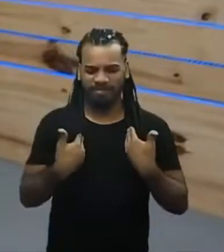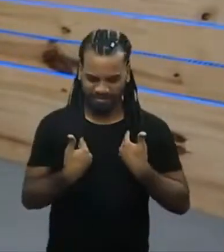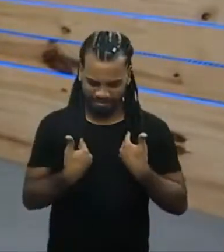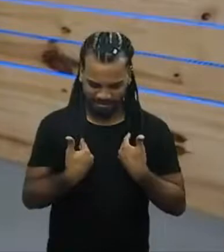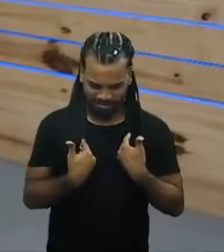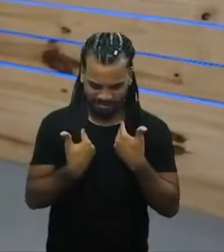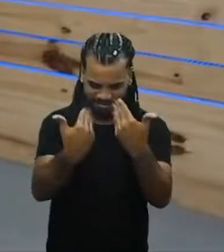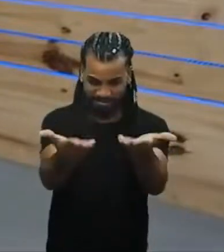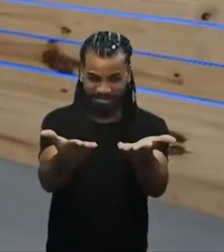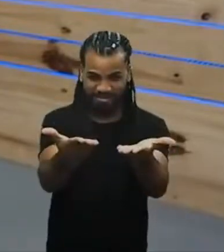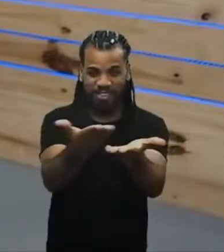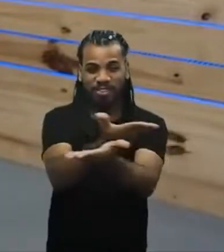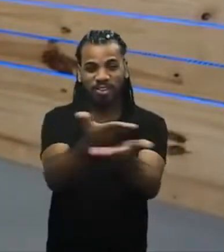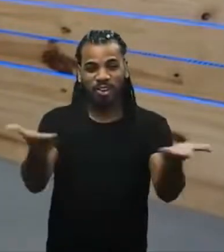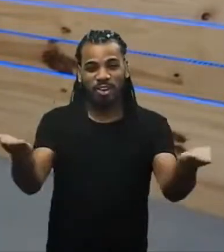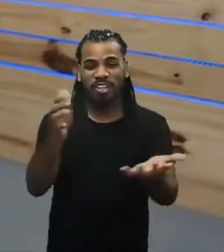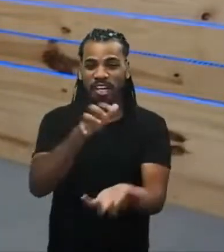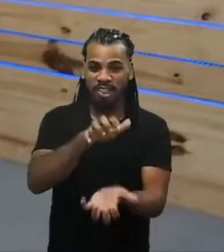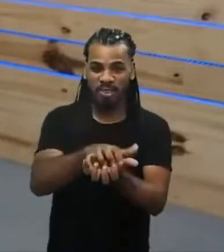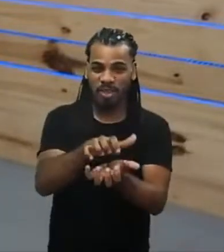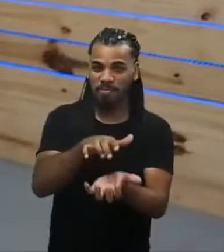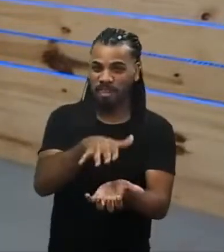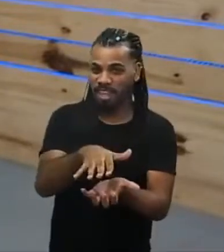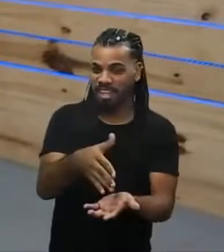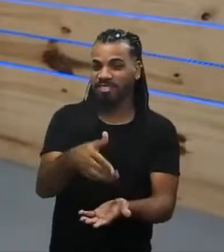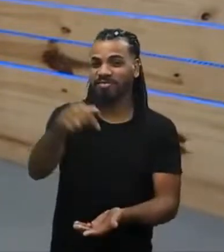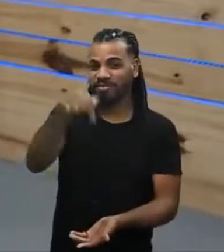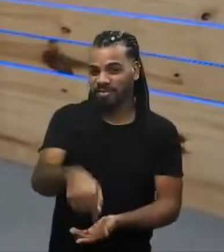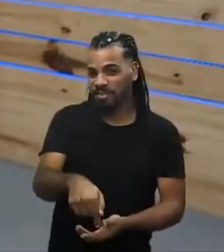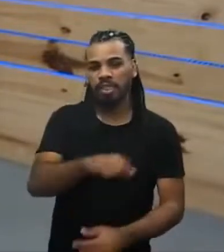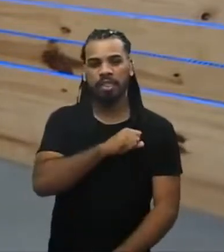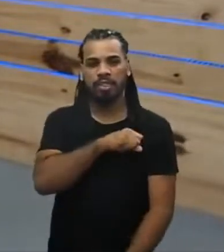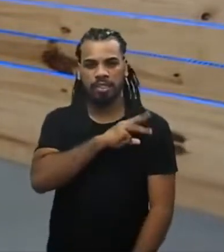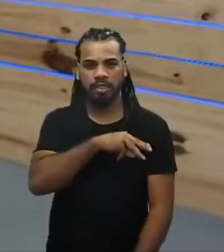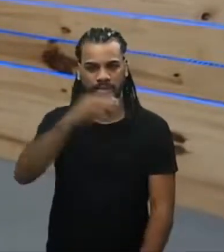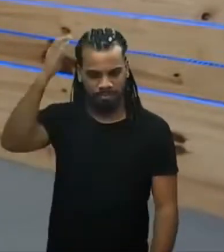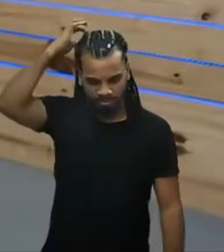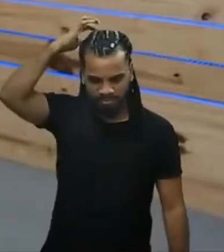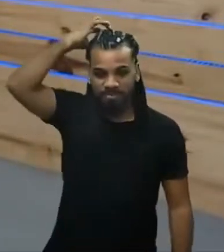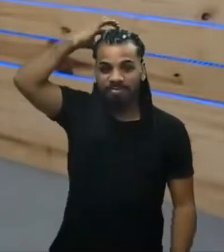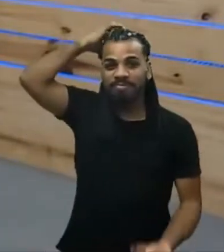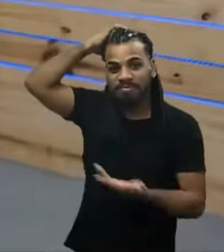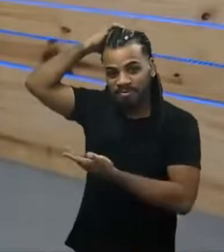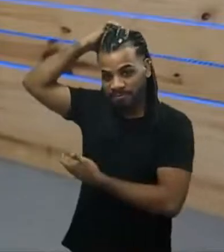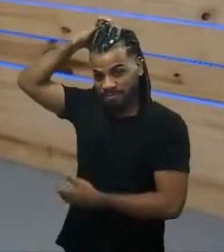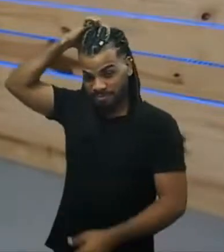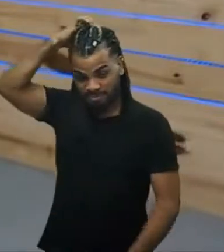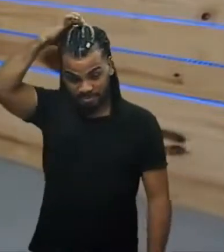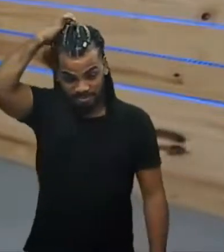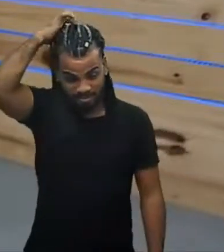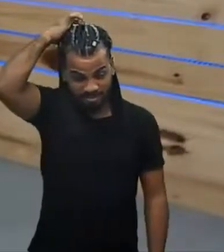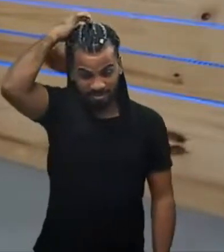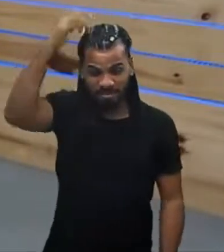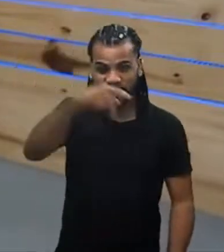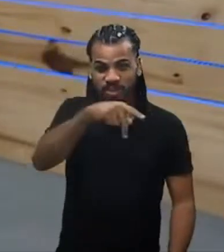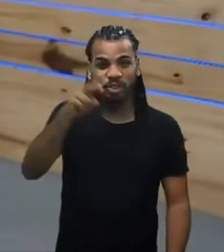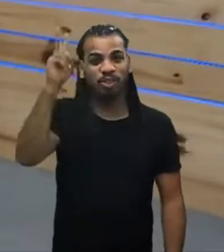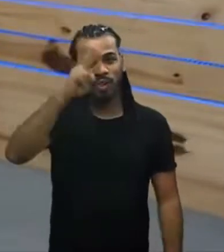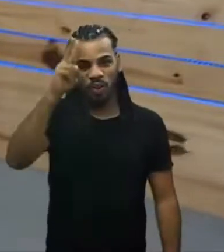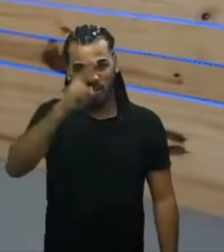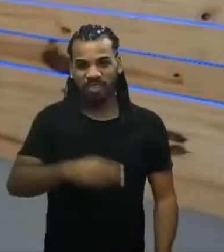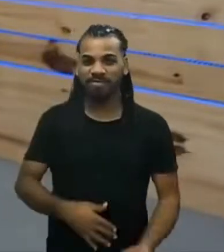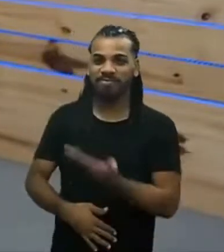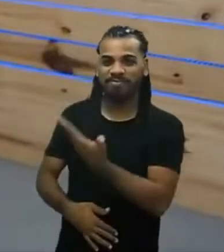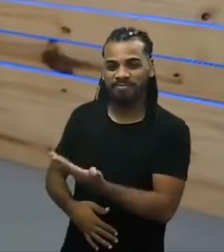seu, ao nosso Educa.pe, edição de Ensino Médio. Eu sou o professor de História Henrique Virgínio,